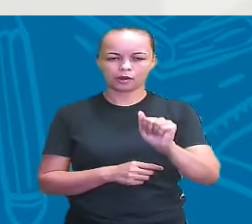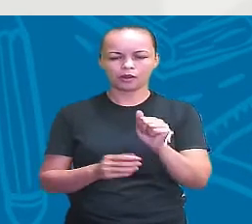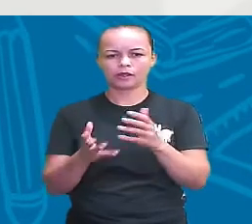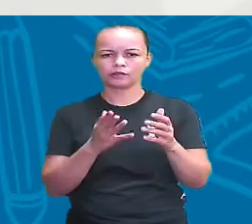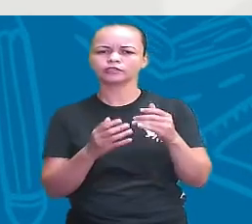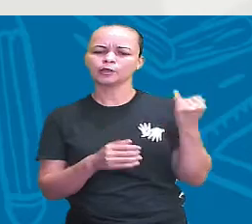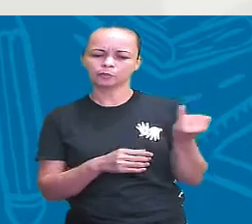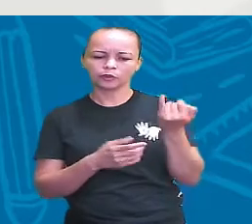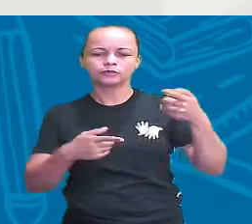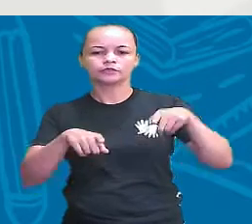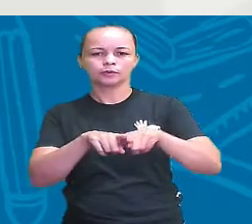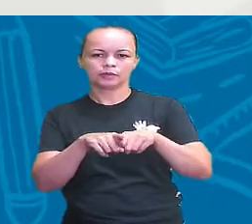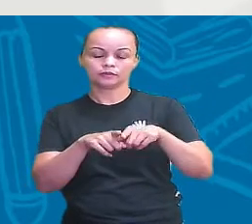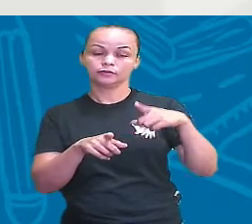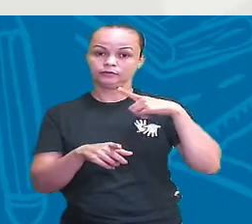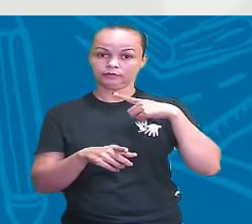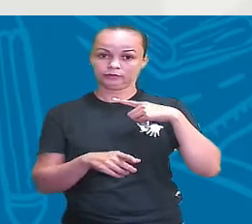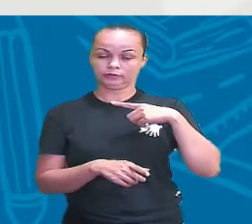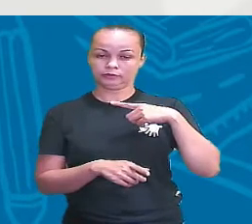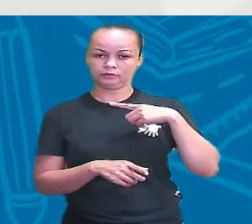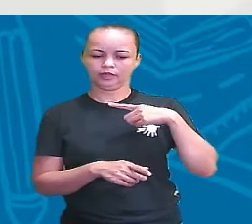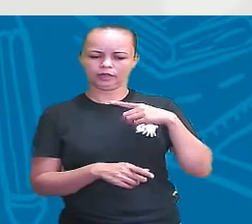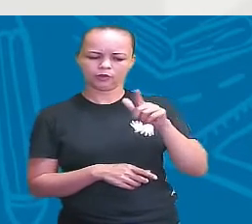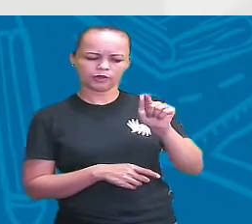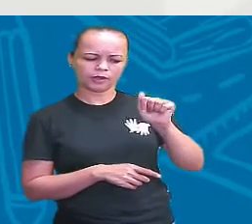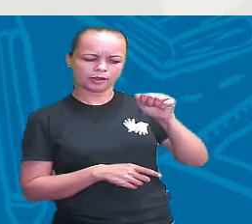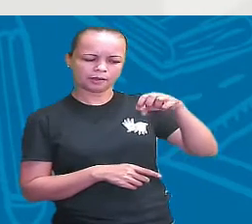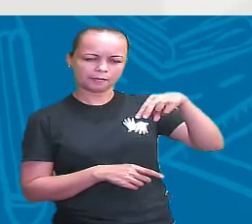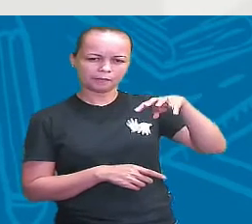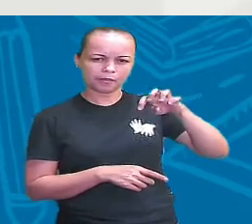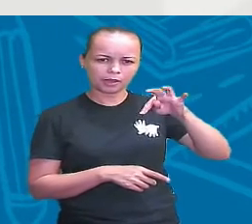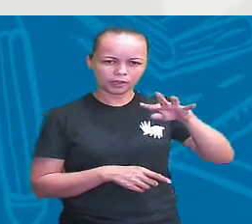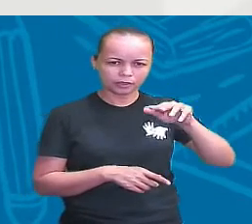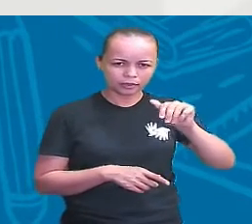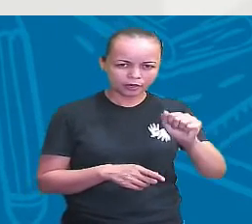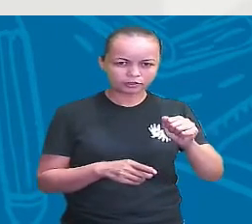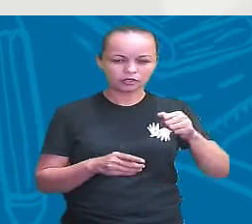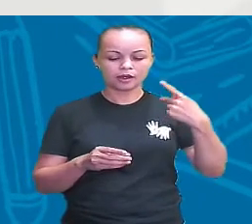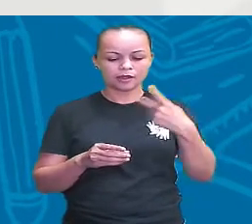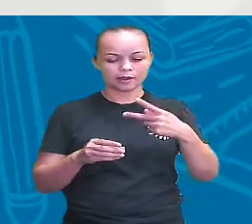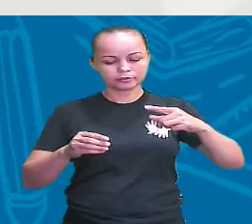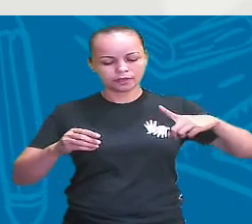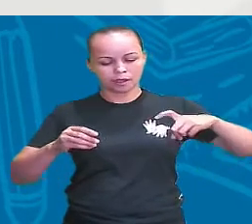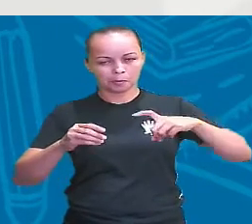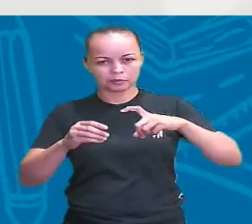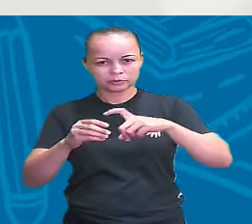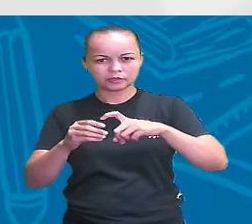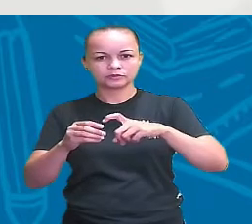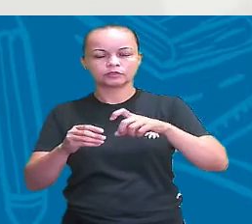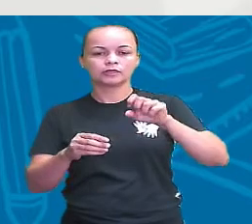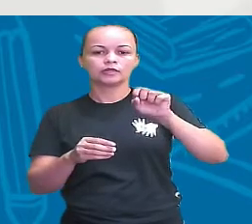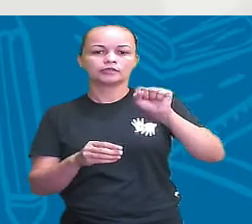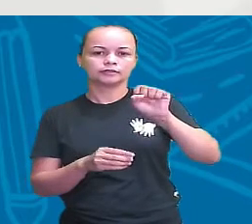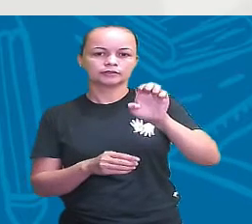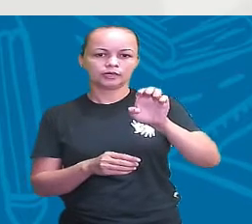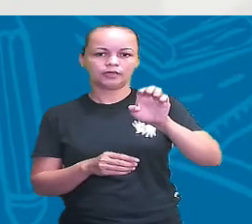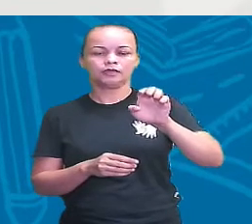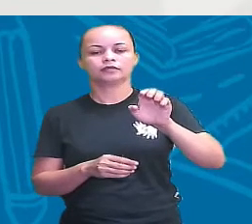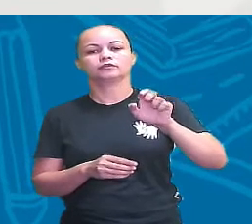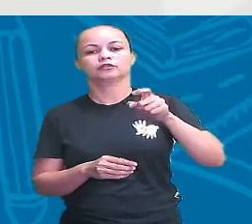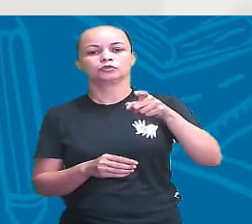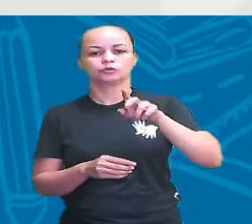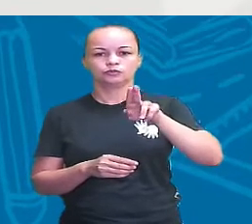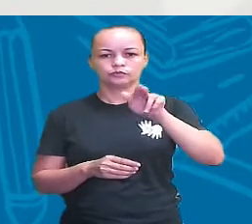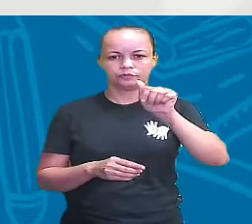autores dizem assim, se teve gametas, se teve a participação de gametas, essa reprodução ela é sexuada. Mas se